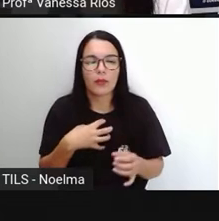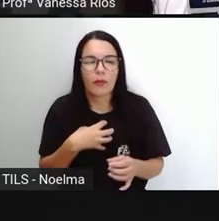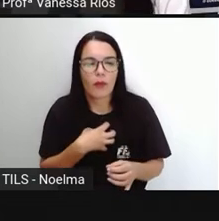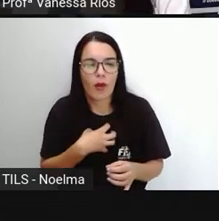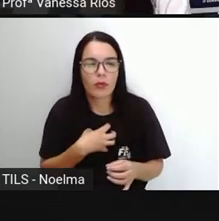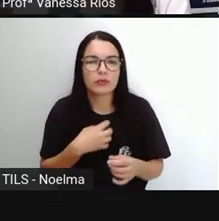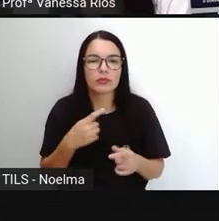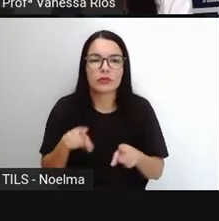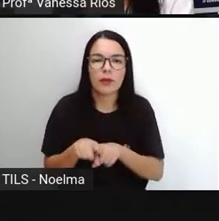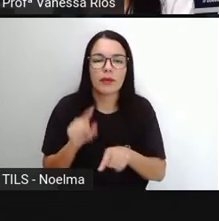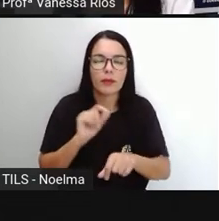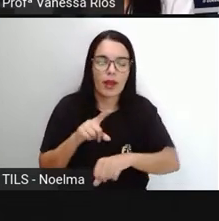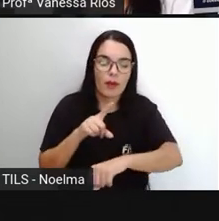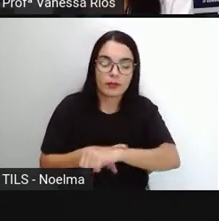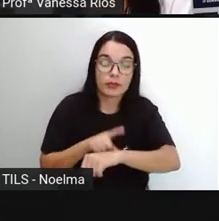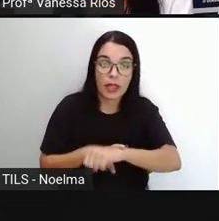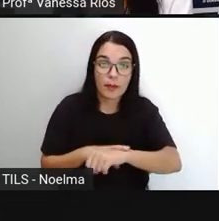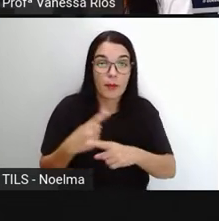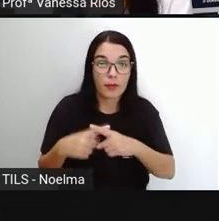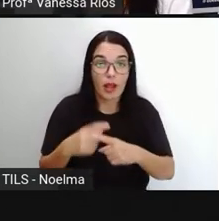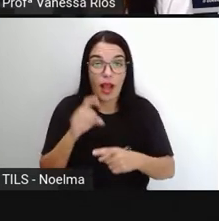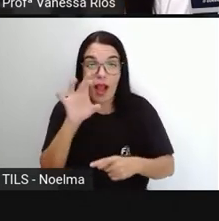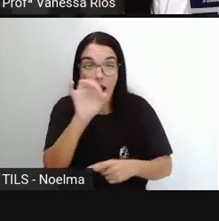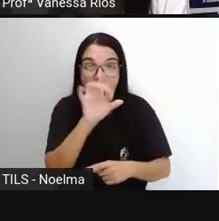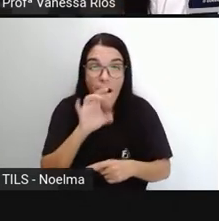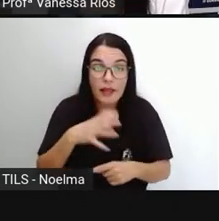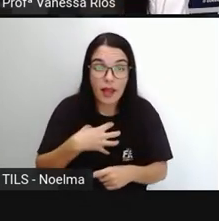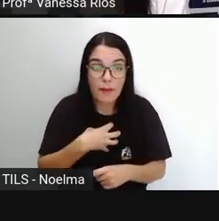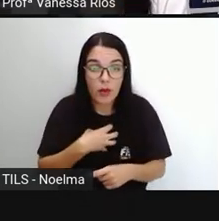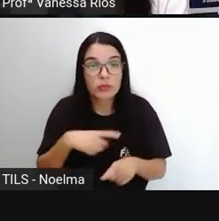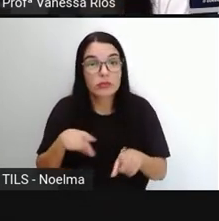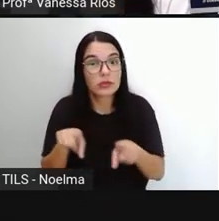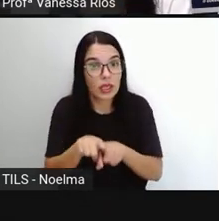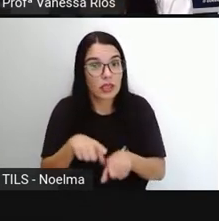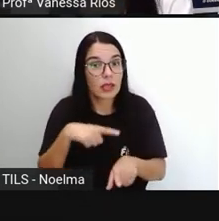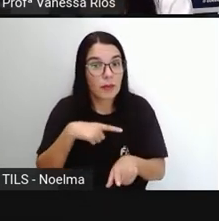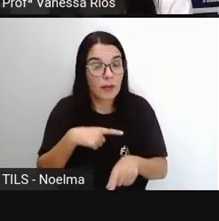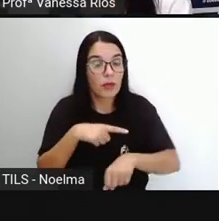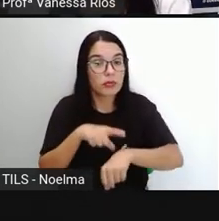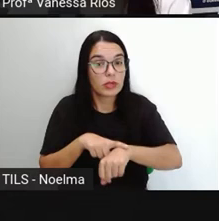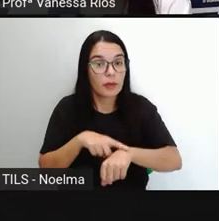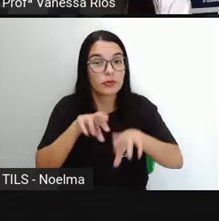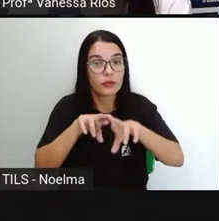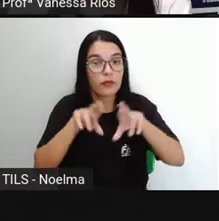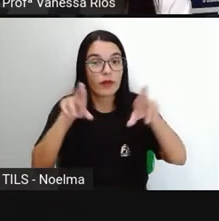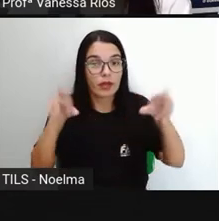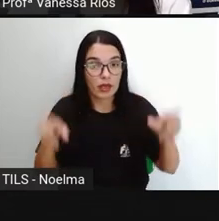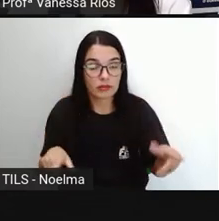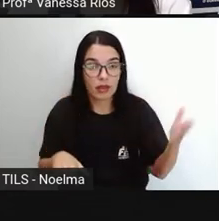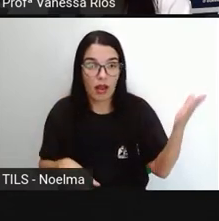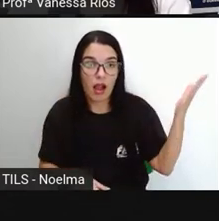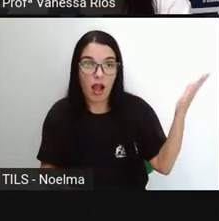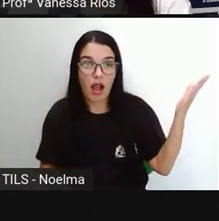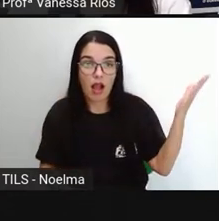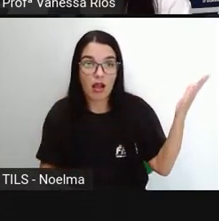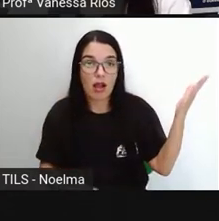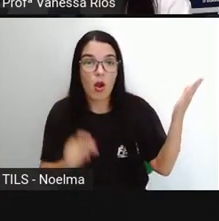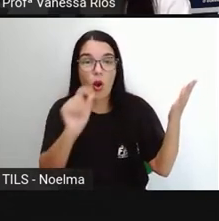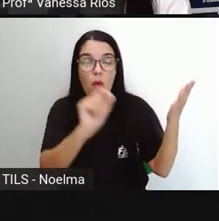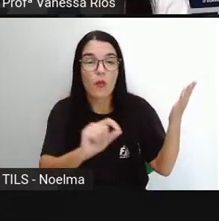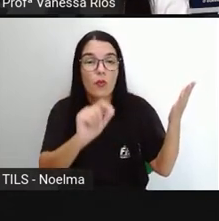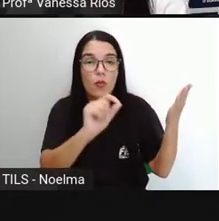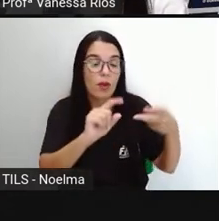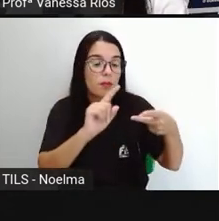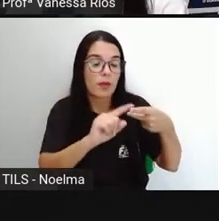também com os tempos. Porque cada modo tem os seus tempos distintos. E aí, o exemplo do modo indicativo, ó.